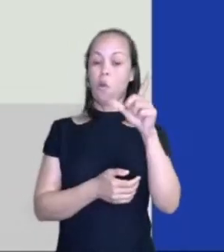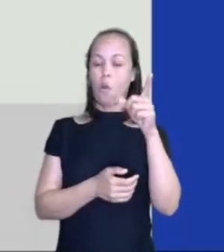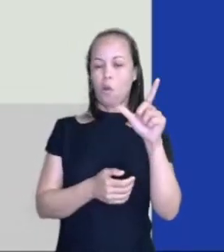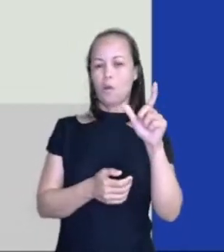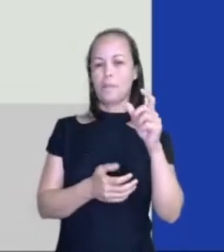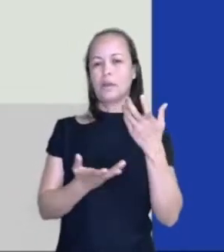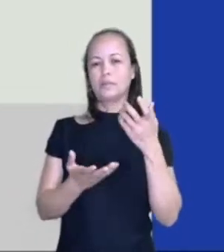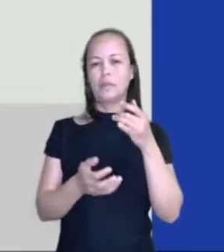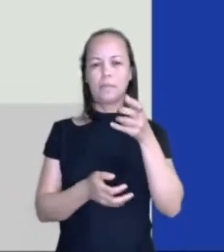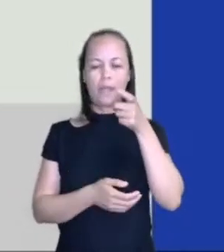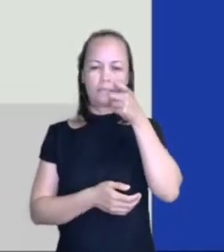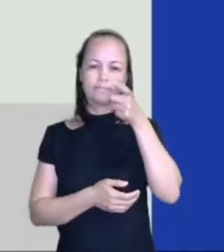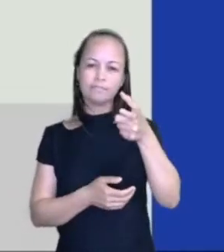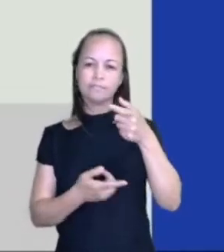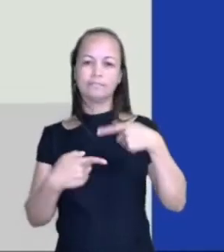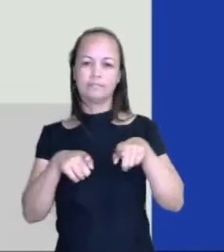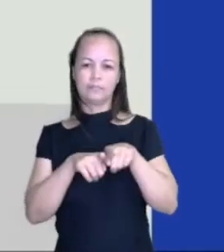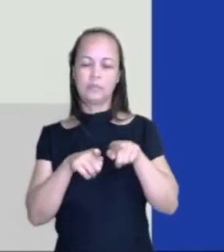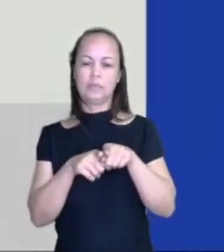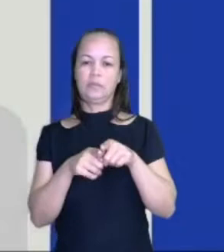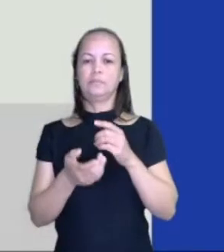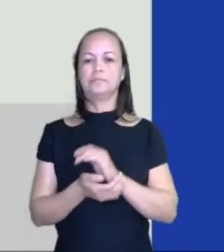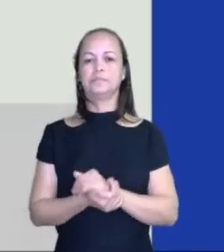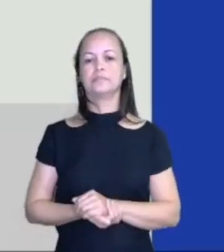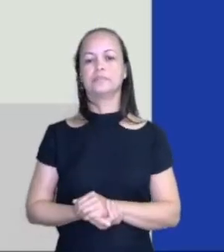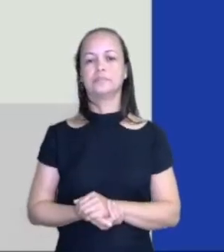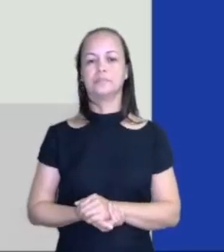bem interessante. Vamos descobrir qual é.